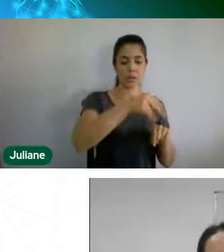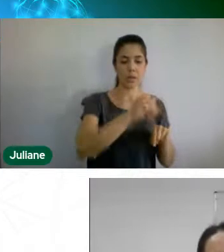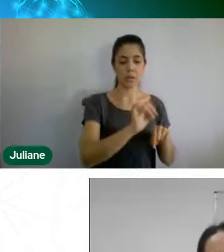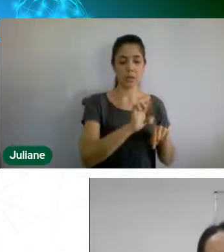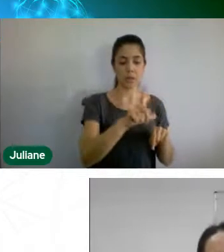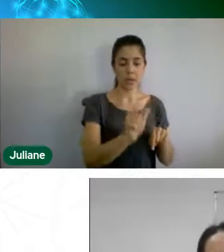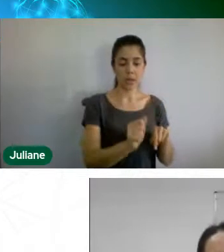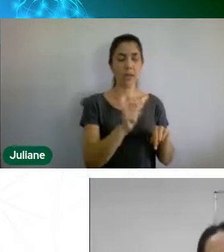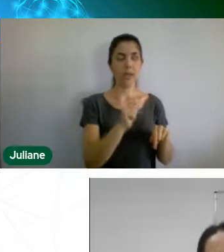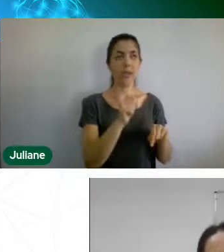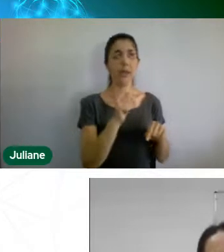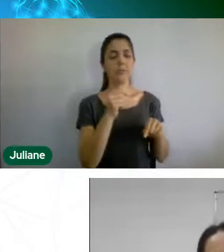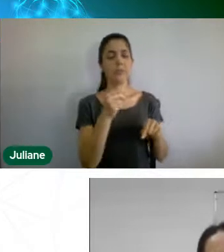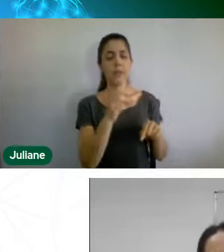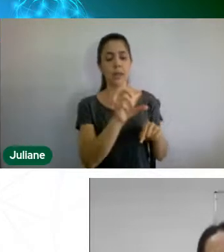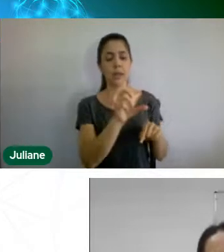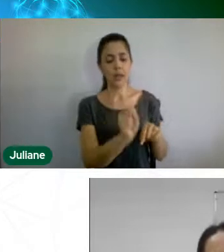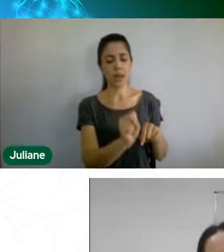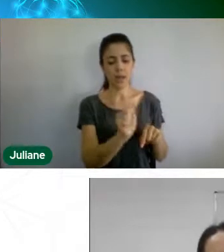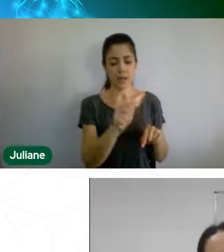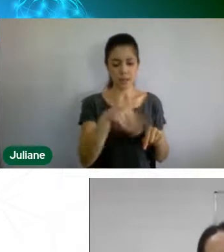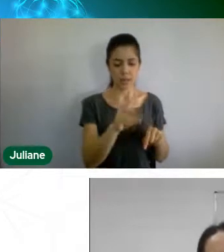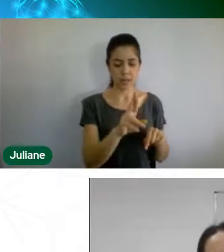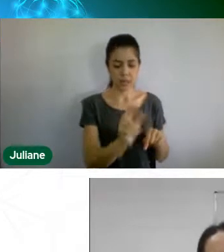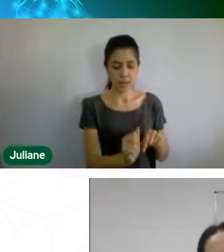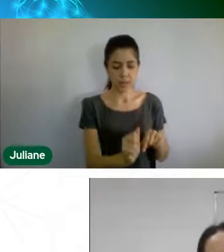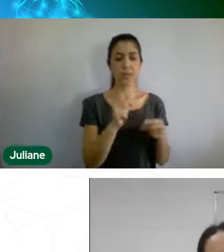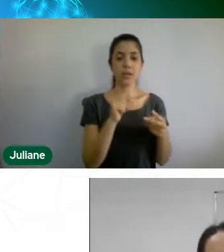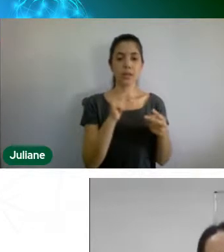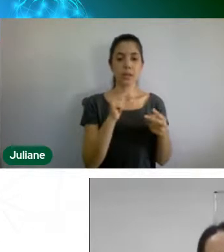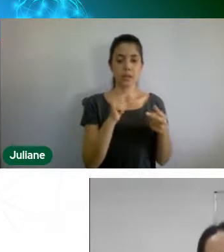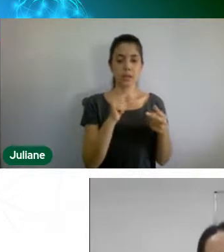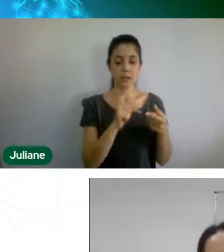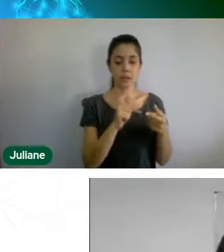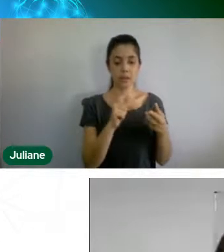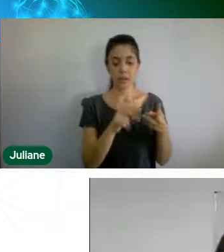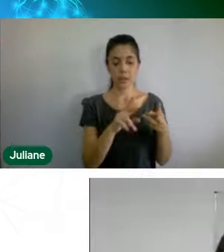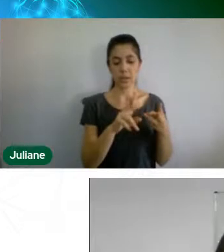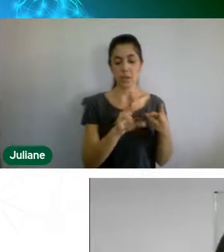e aí a professora Rosmarie, mais os